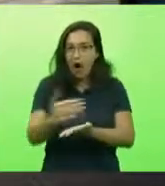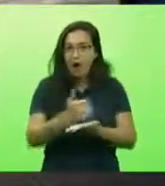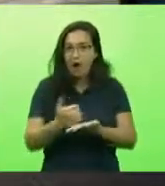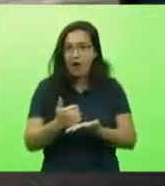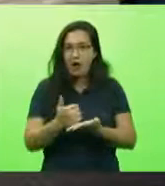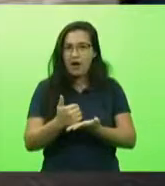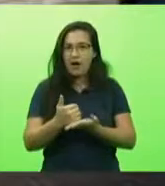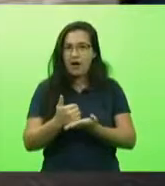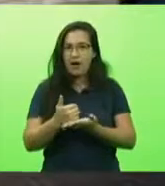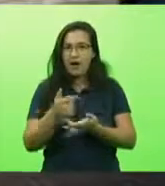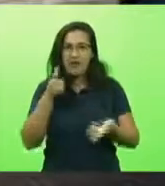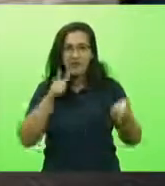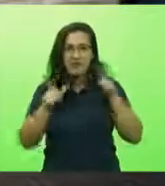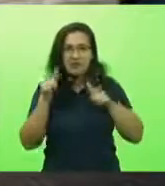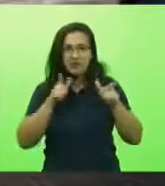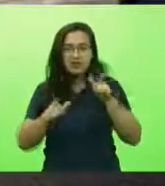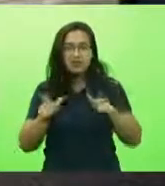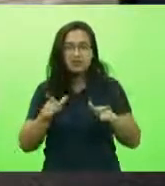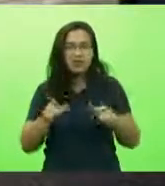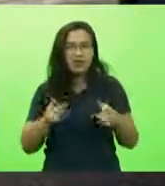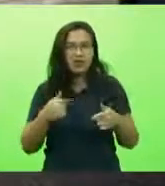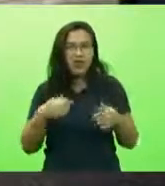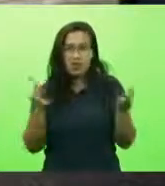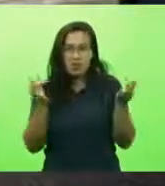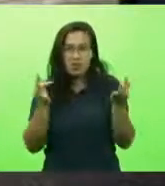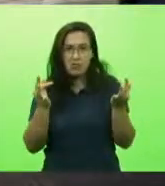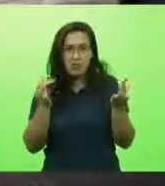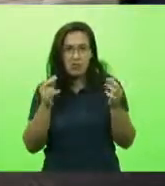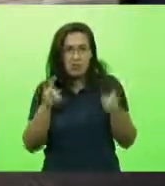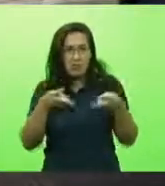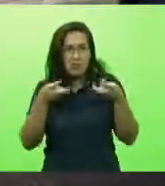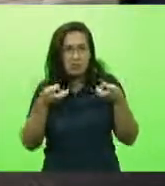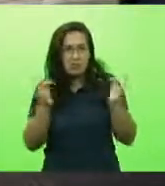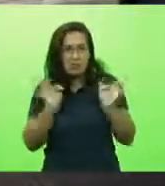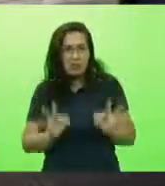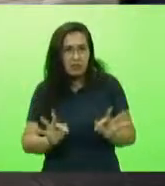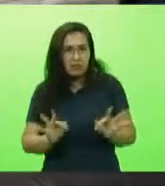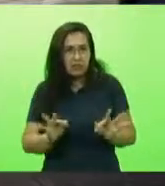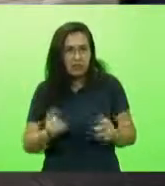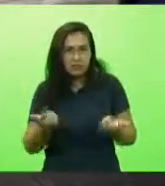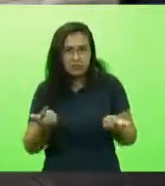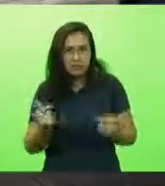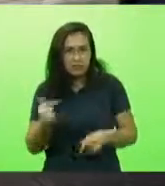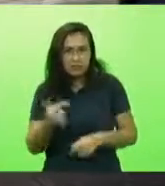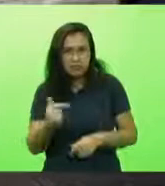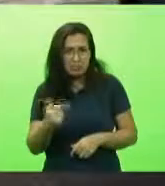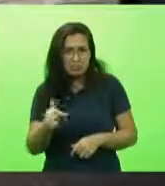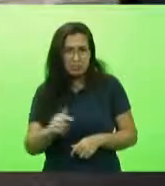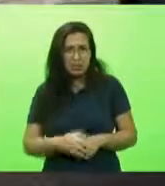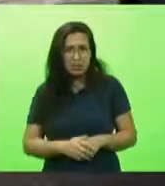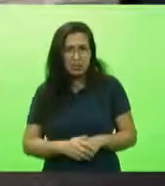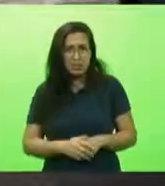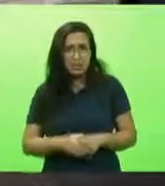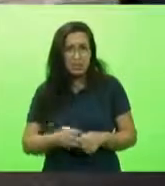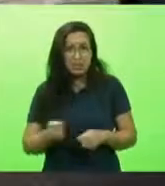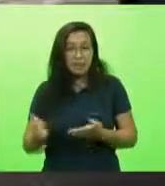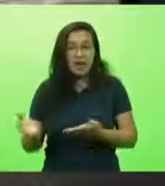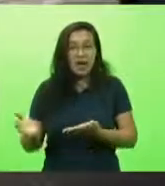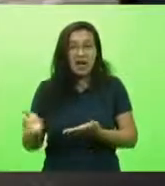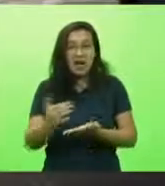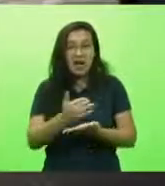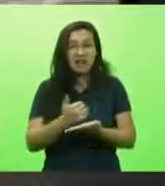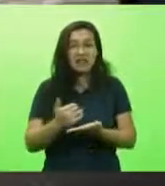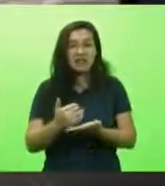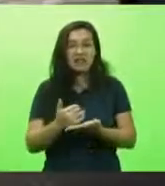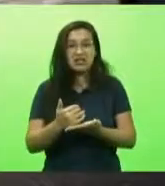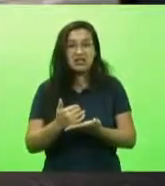históricas em arrecadação, eu não vejo nenhum motivo para comemorar aqui. Porque a frase, a arrecadação bateu